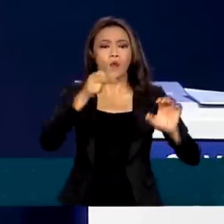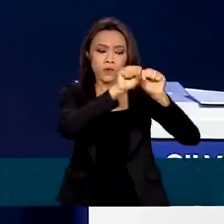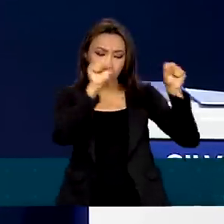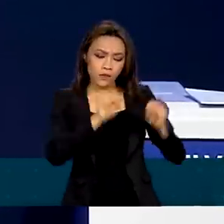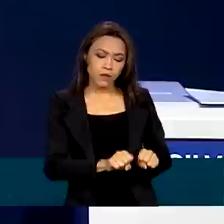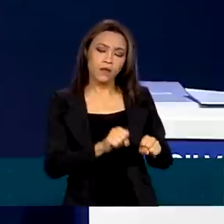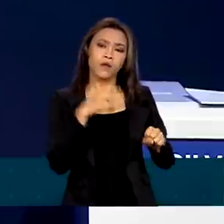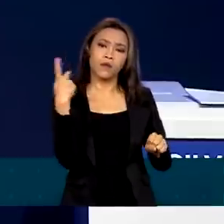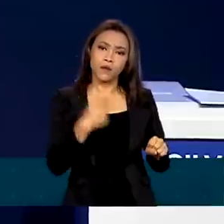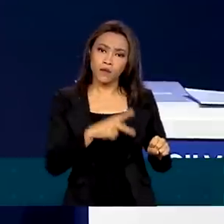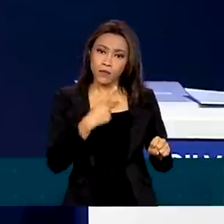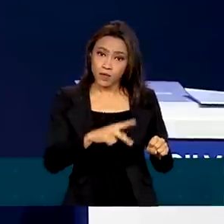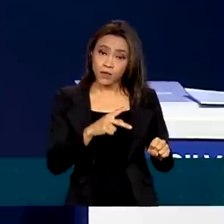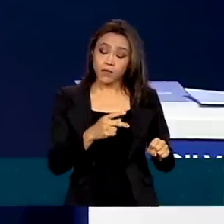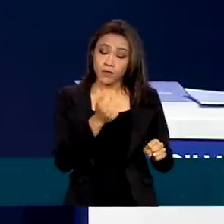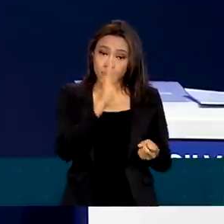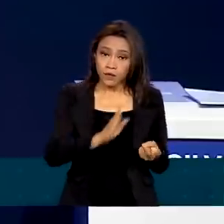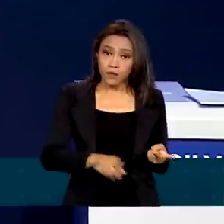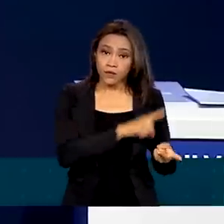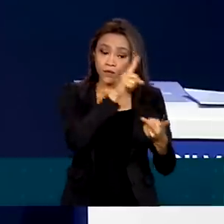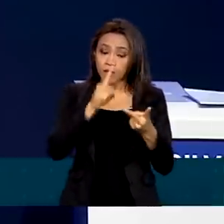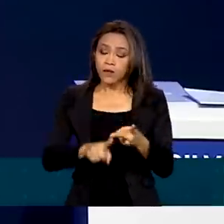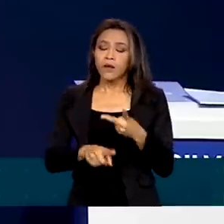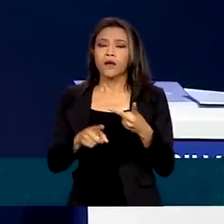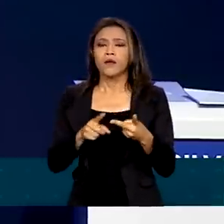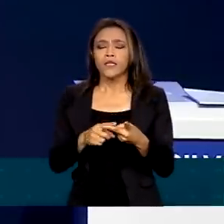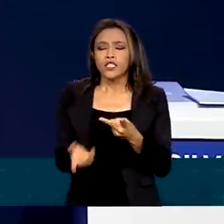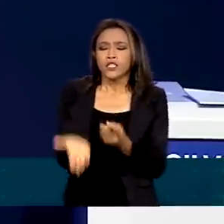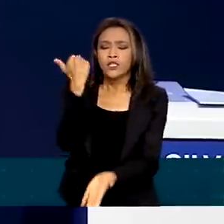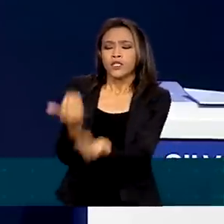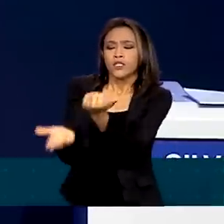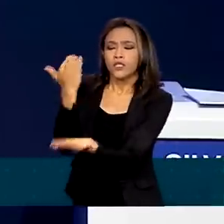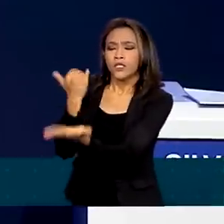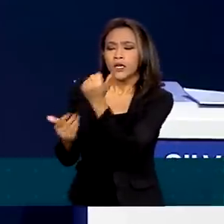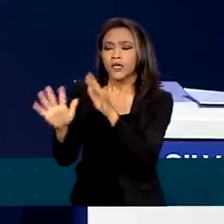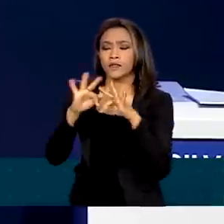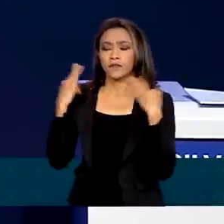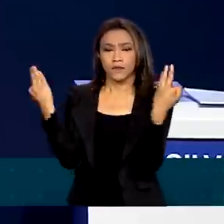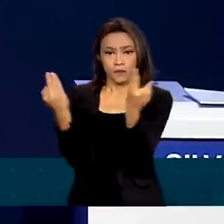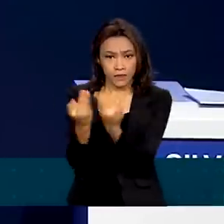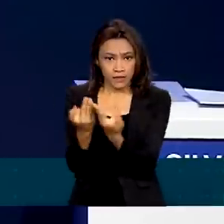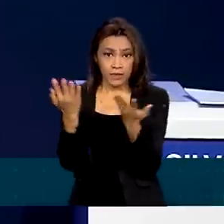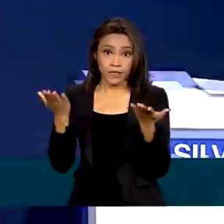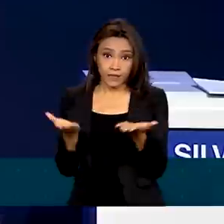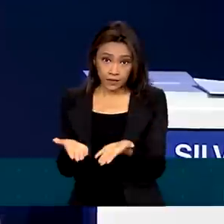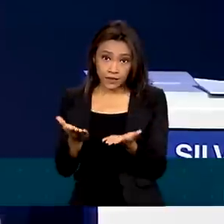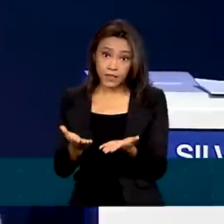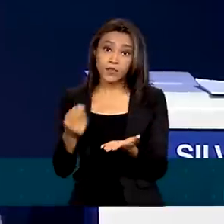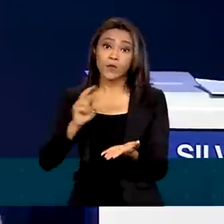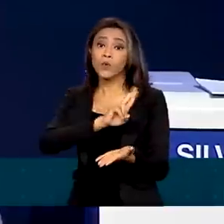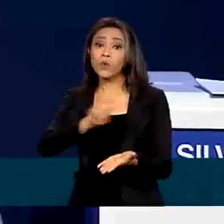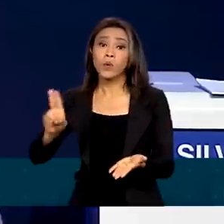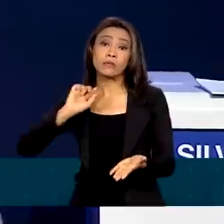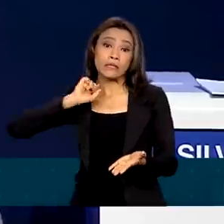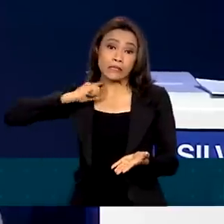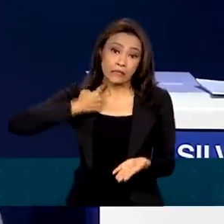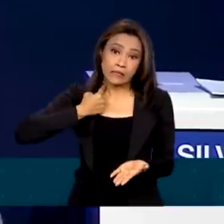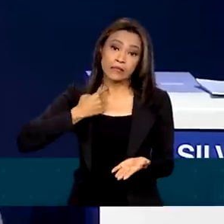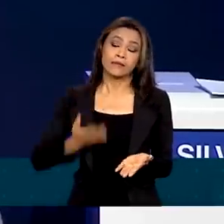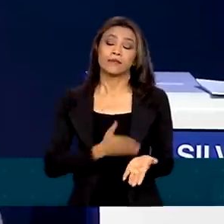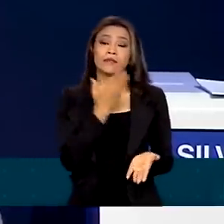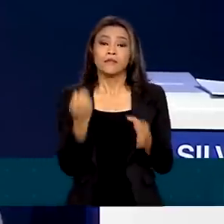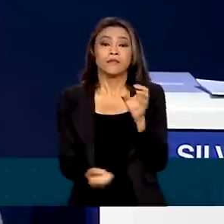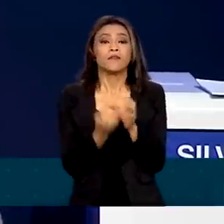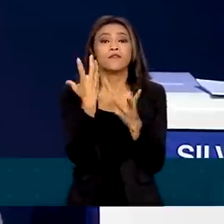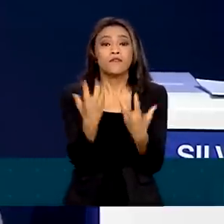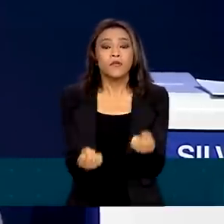tirar as famílias do... a gente chama lá de Serasa, né? Nós vamos criar agora um modelo